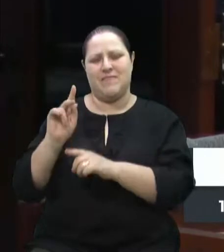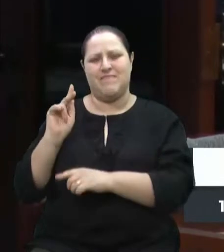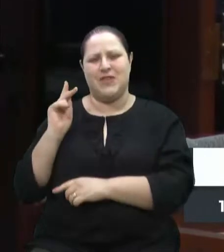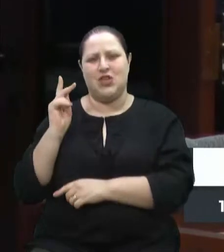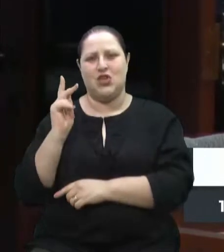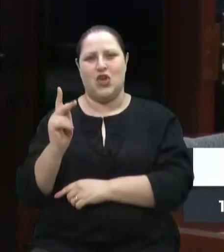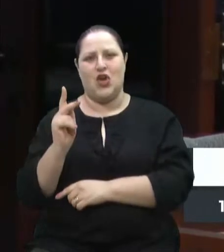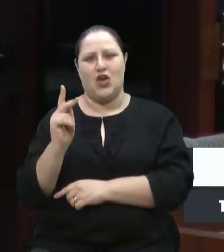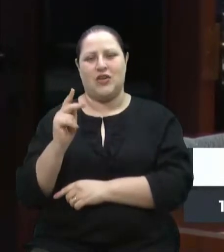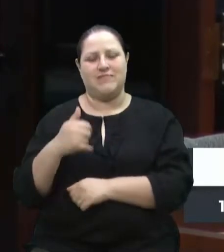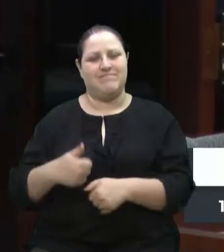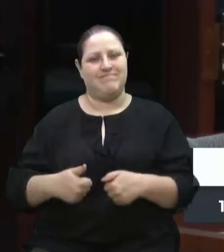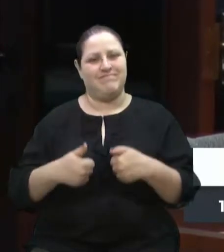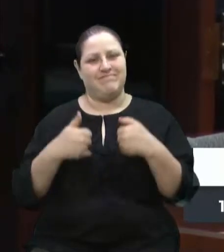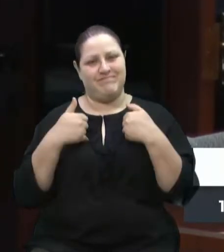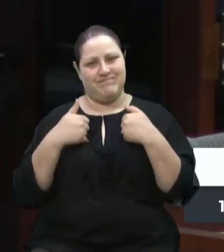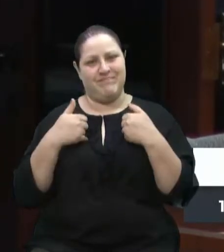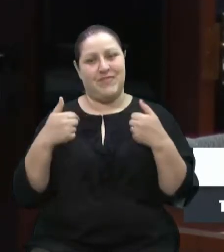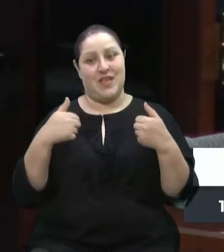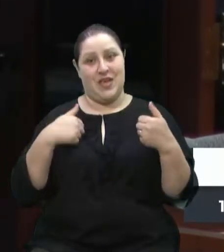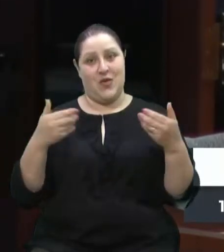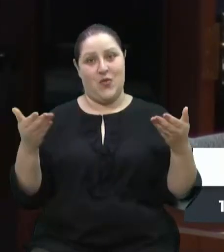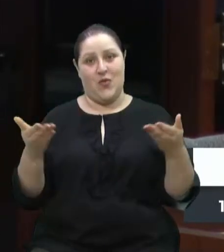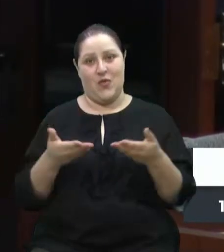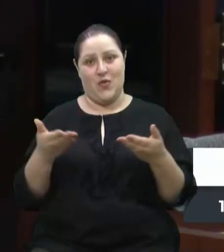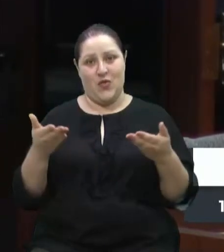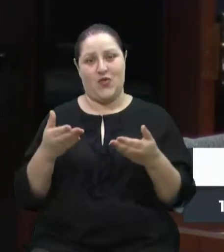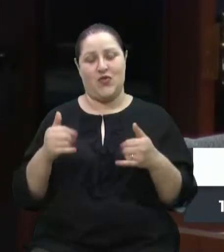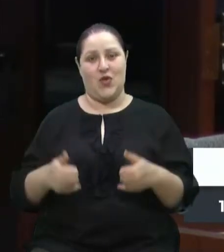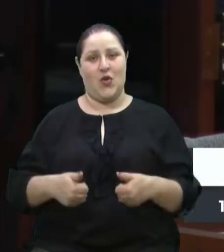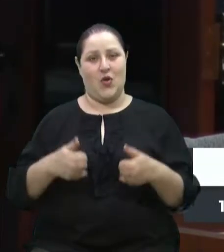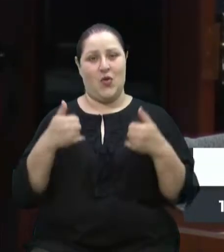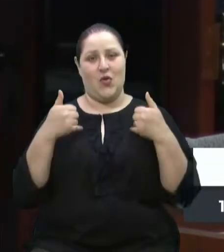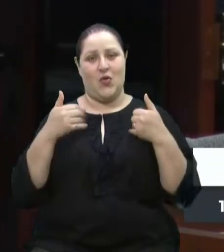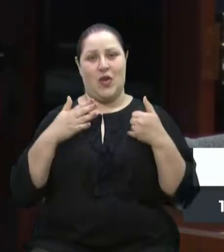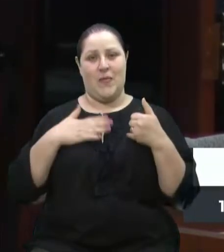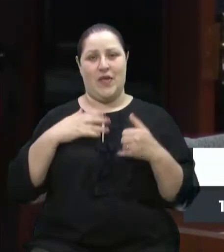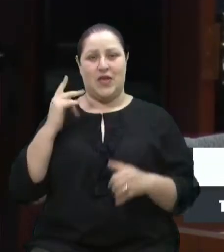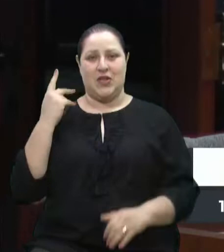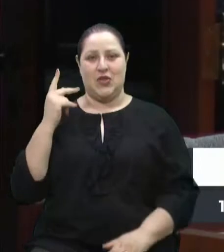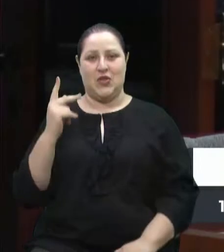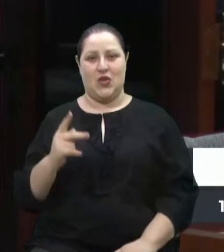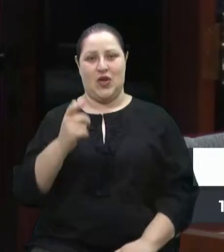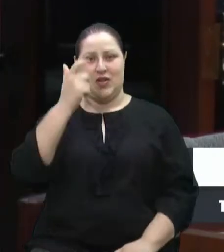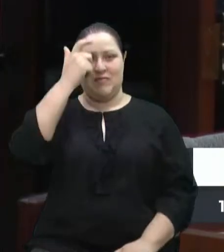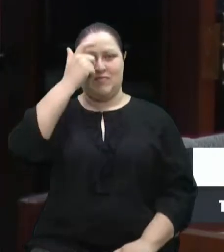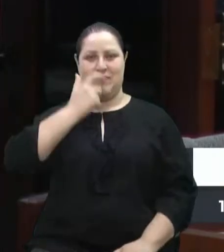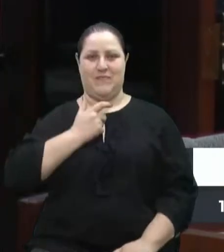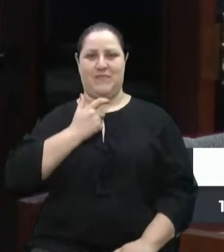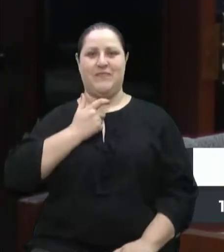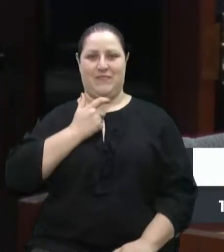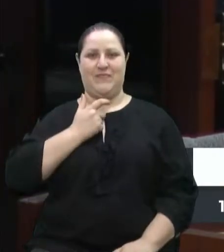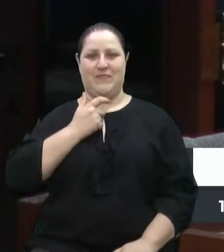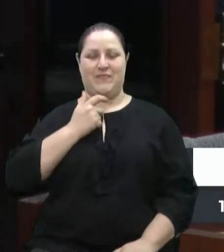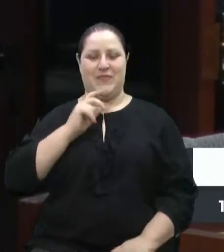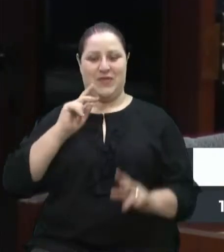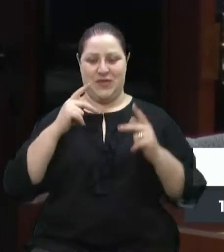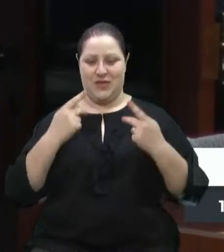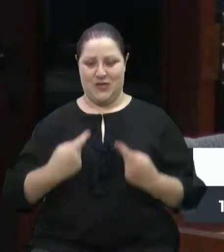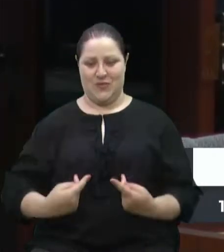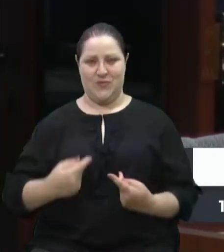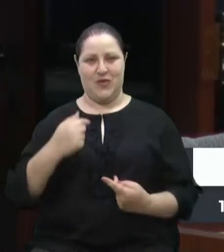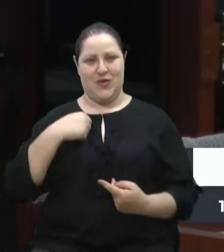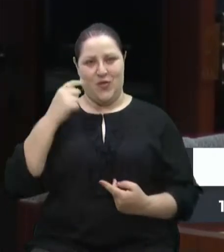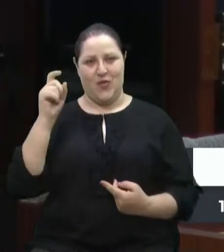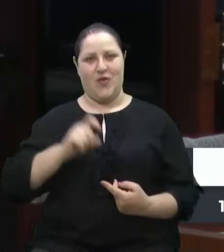sou muito feliz de, hoje em dia, ter muito orgulho da minha história, da pessoa que eu sou e de quem me faz ser